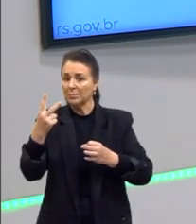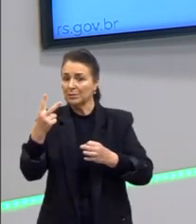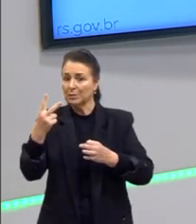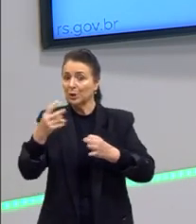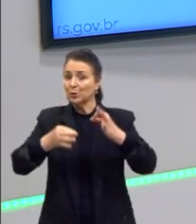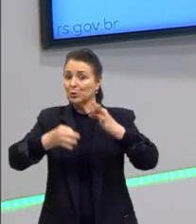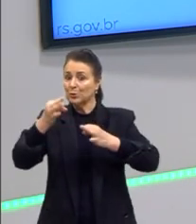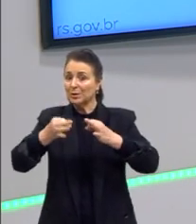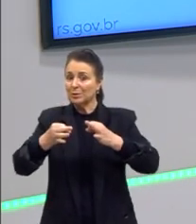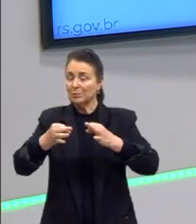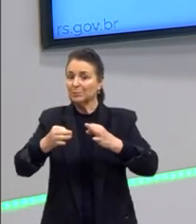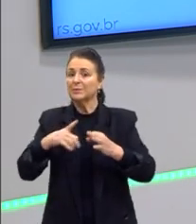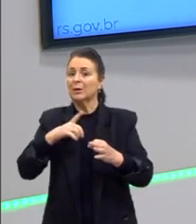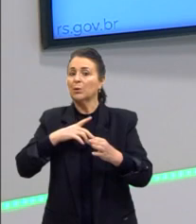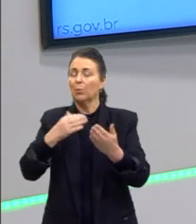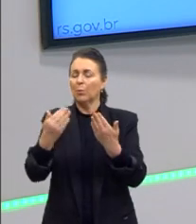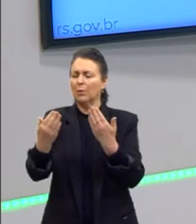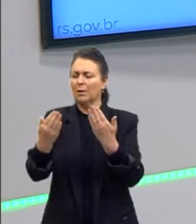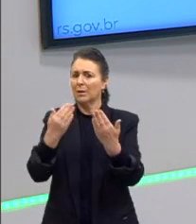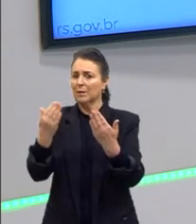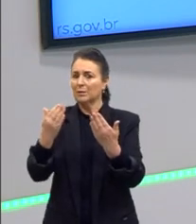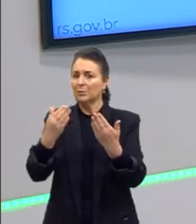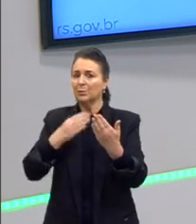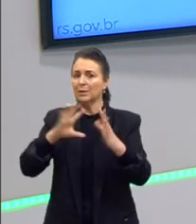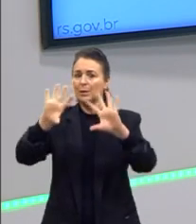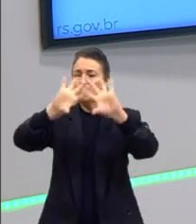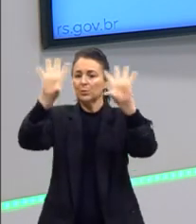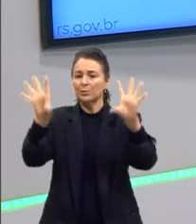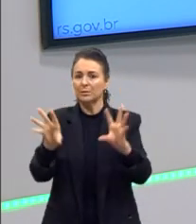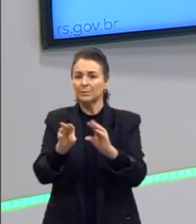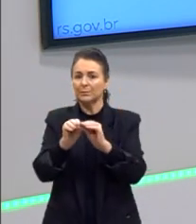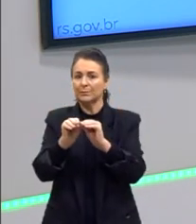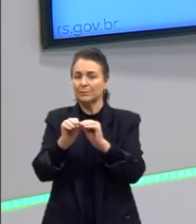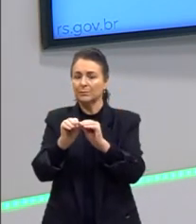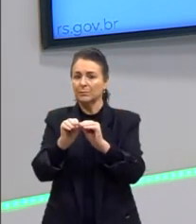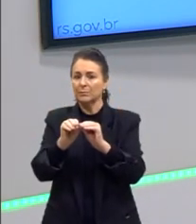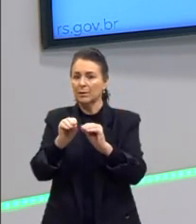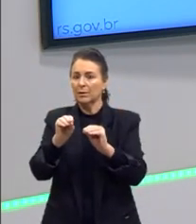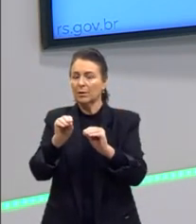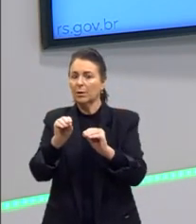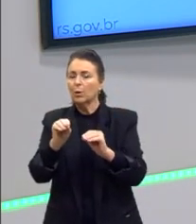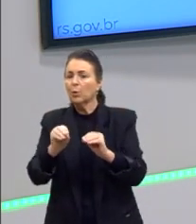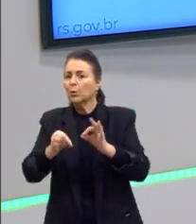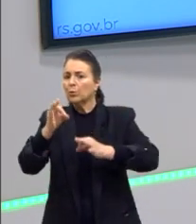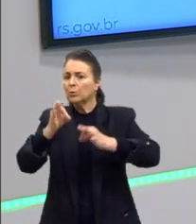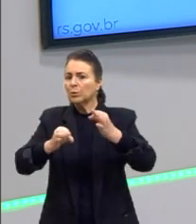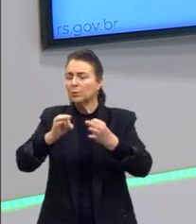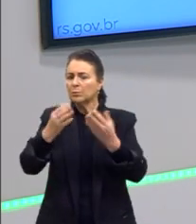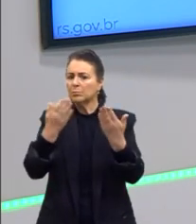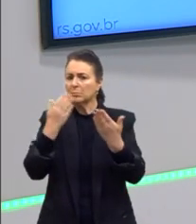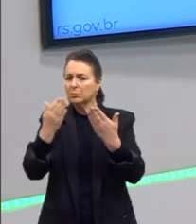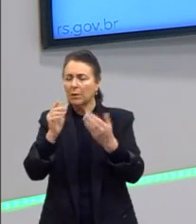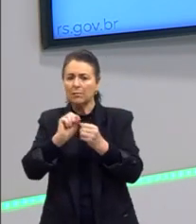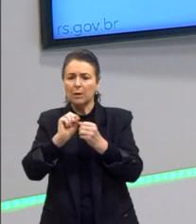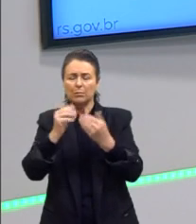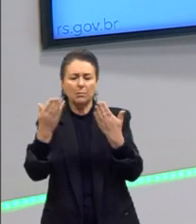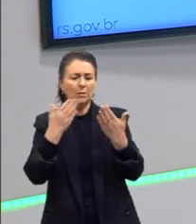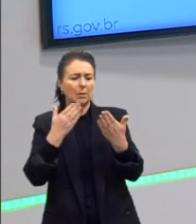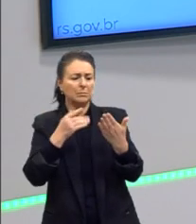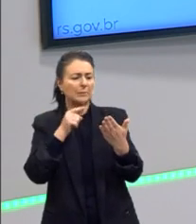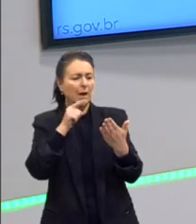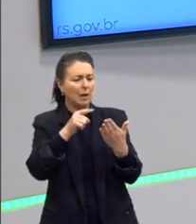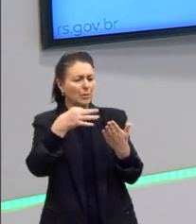e o juízo sintético. O juízo analítico faz apenas uma análise. Essa folha é branca. Ok,